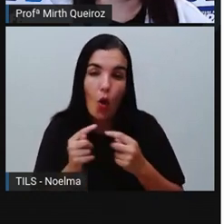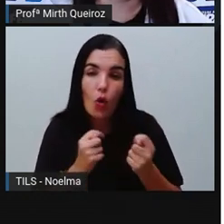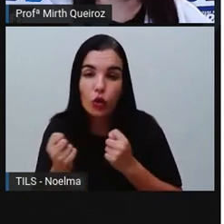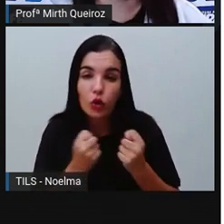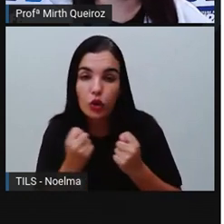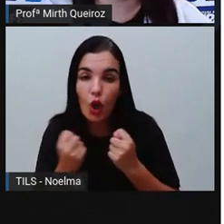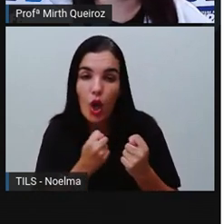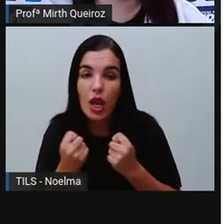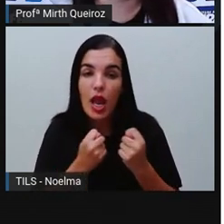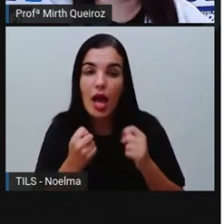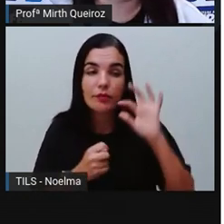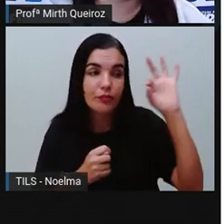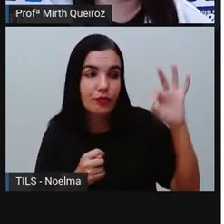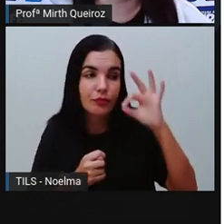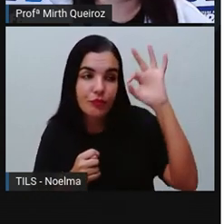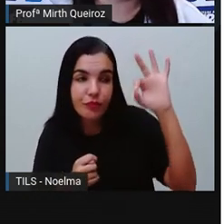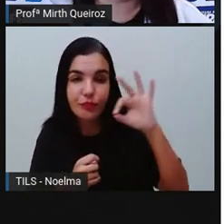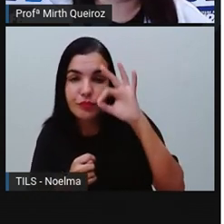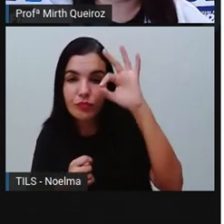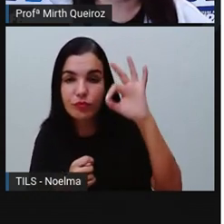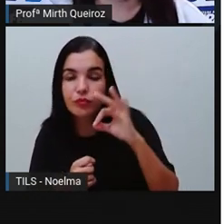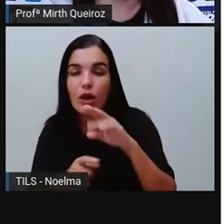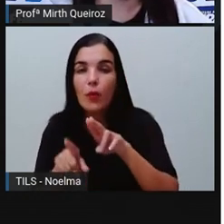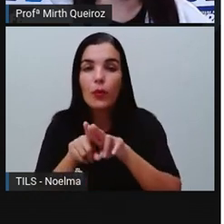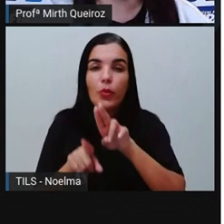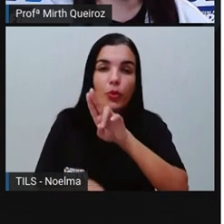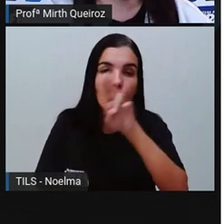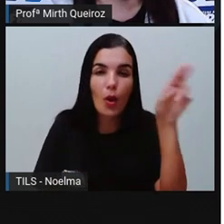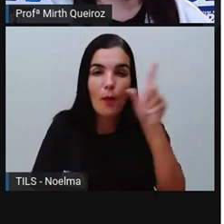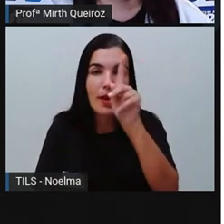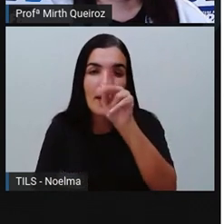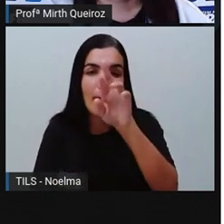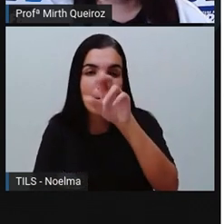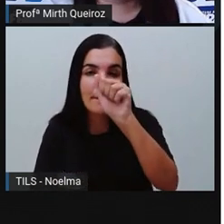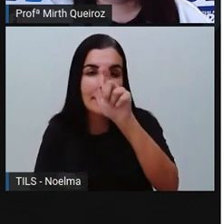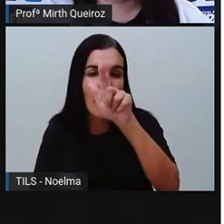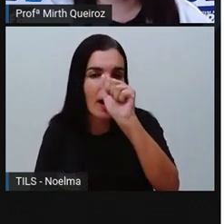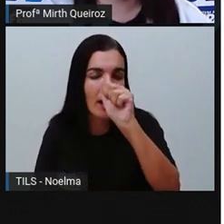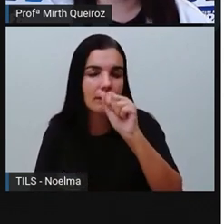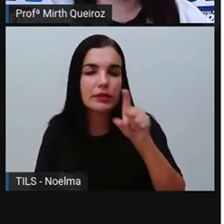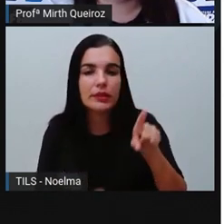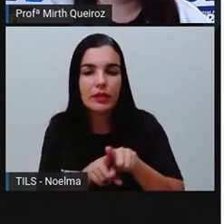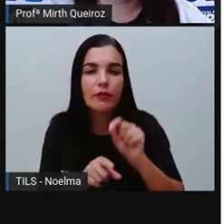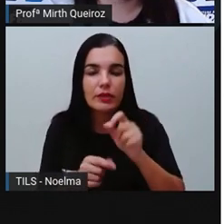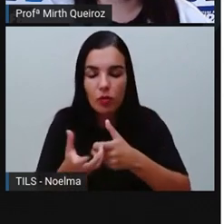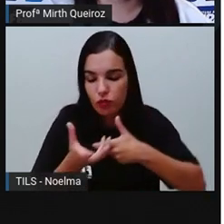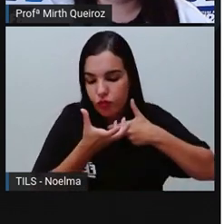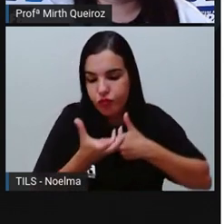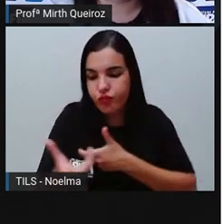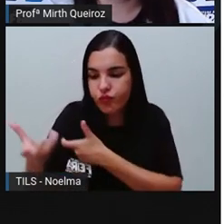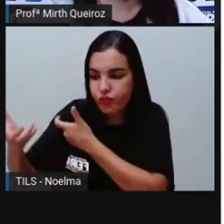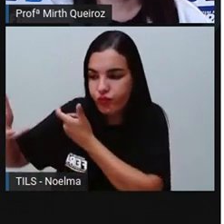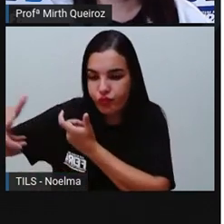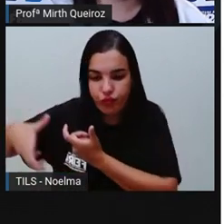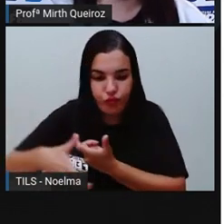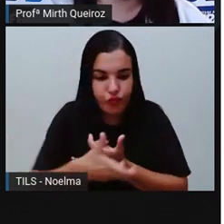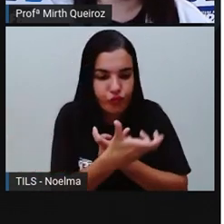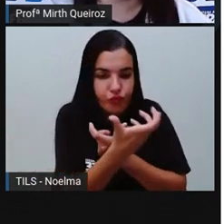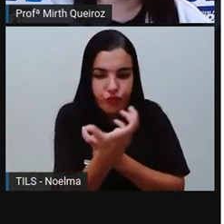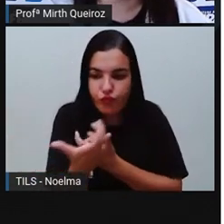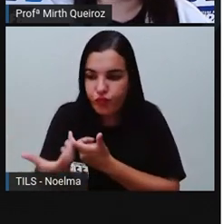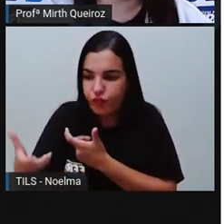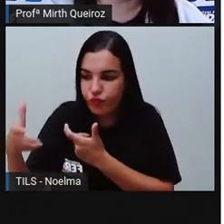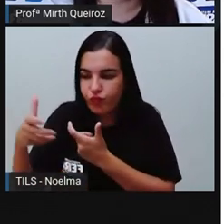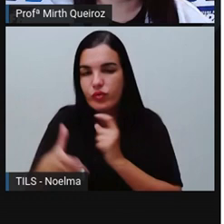né? Que costumam ser chamados de praga e aplica inseticida. Isso mesmo. O homem